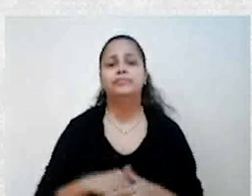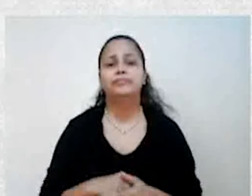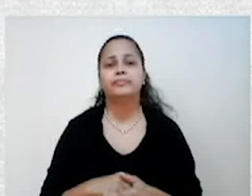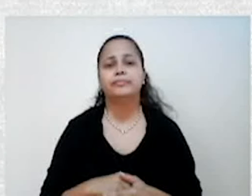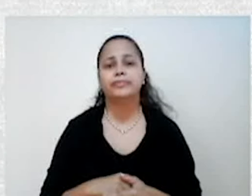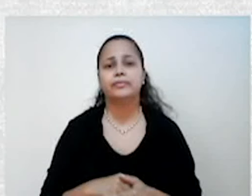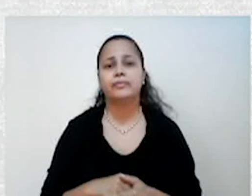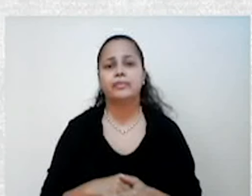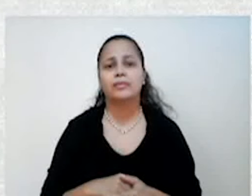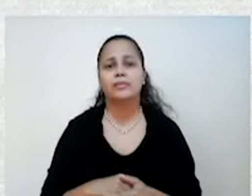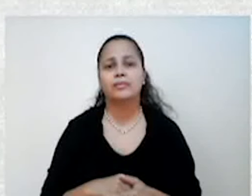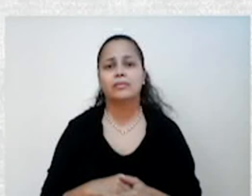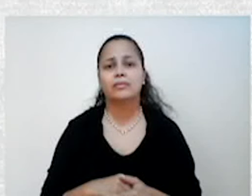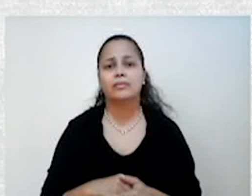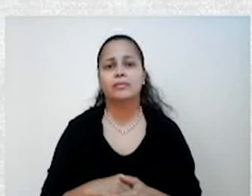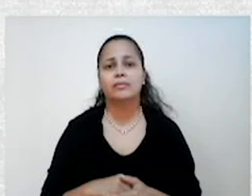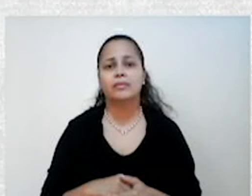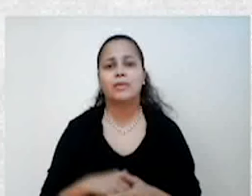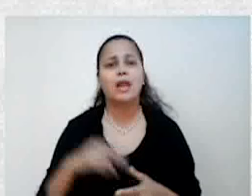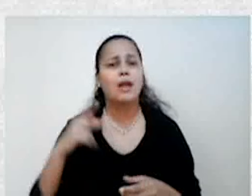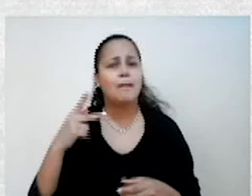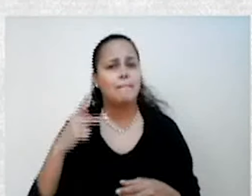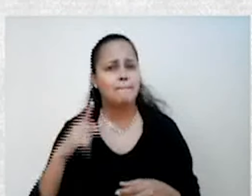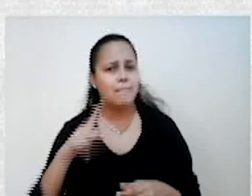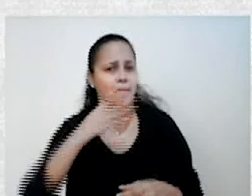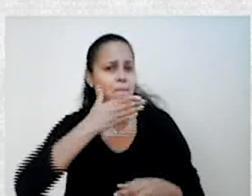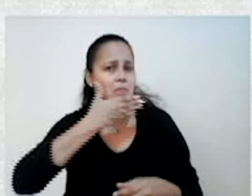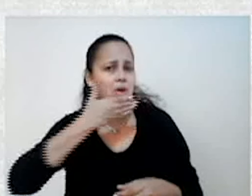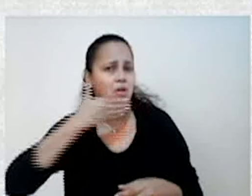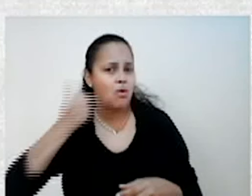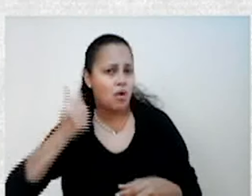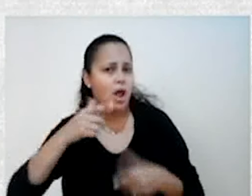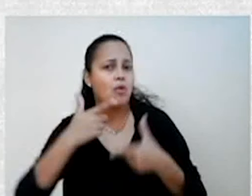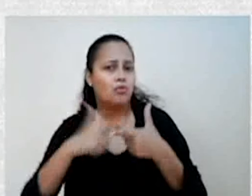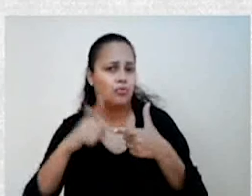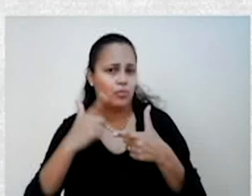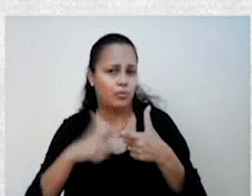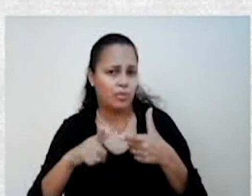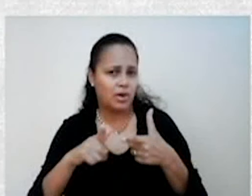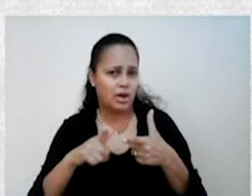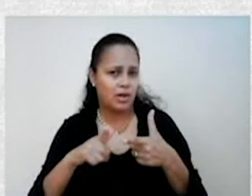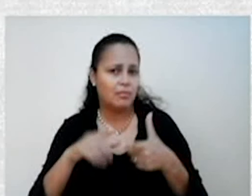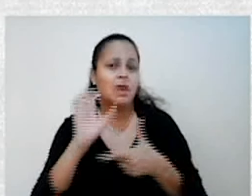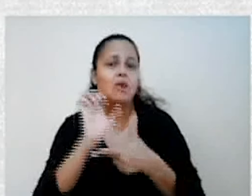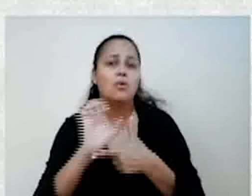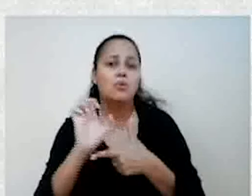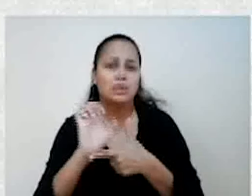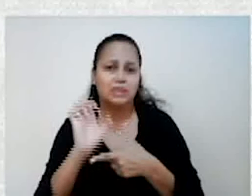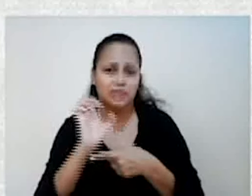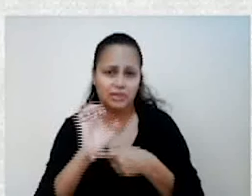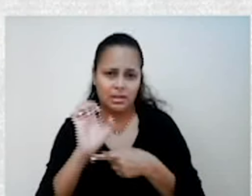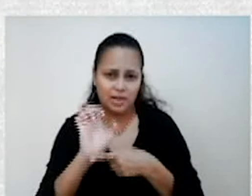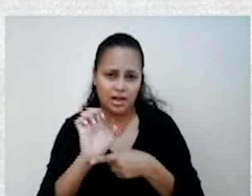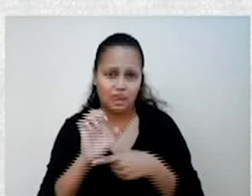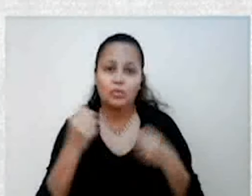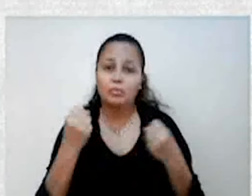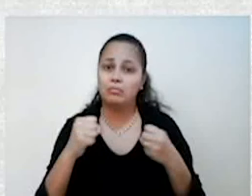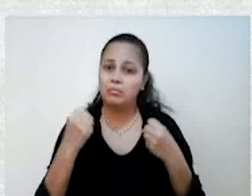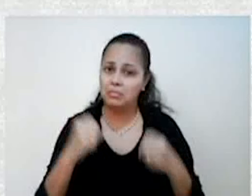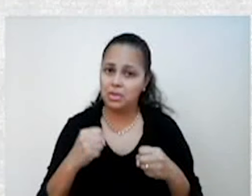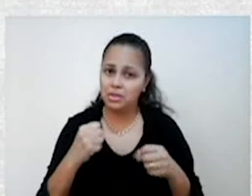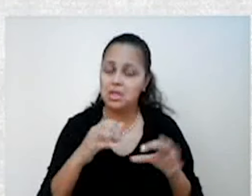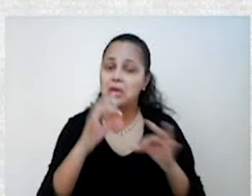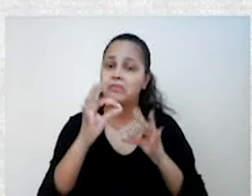Então, para superar esses problemas, o Estado deveria intervir na economia, para